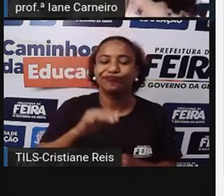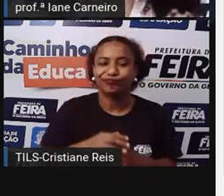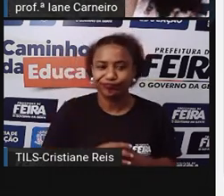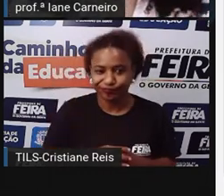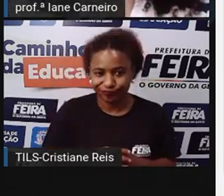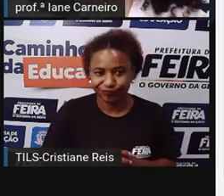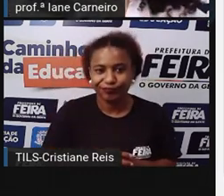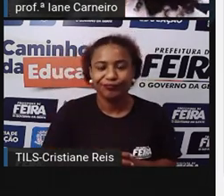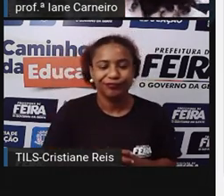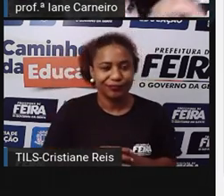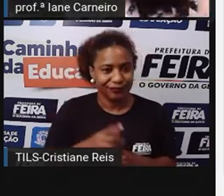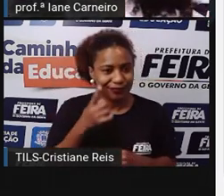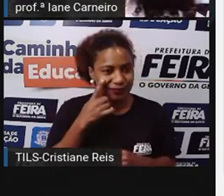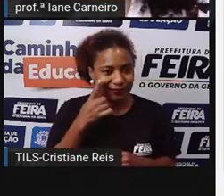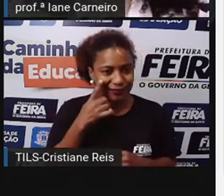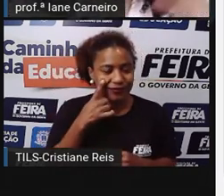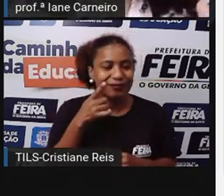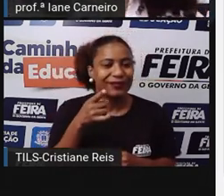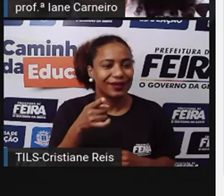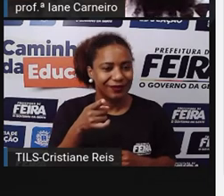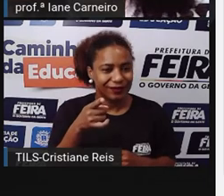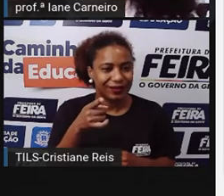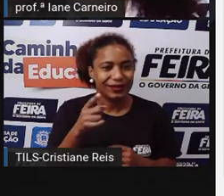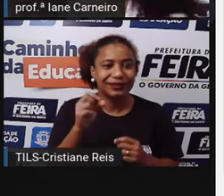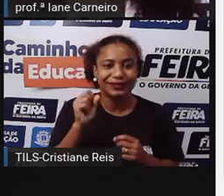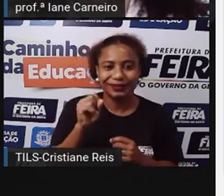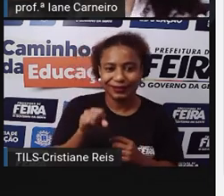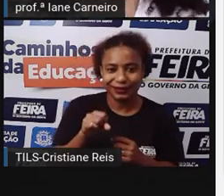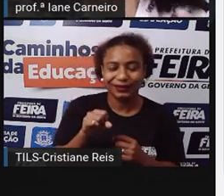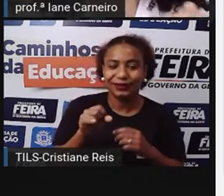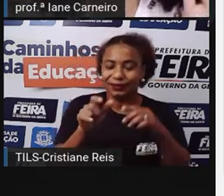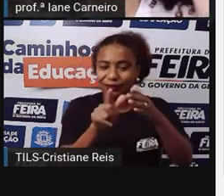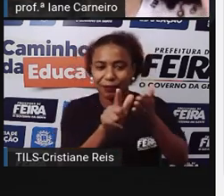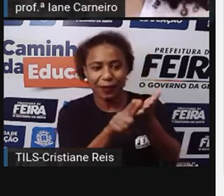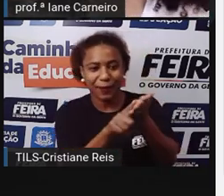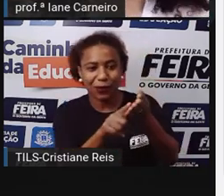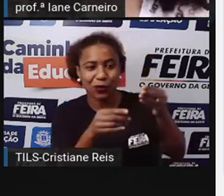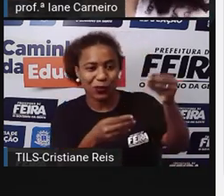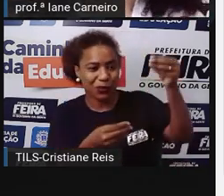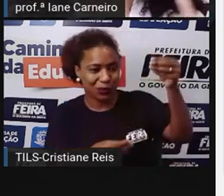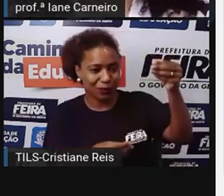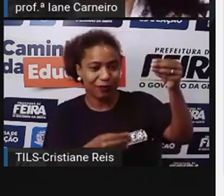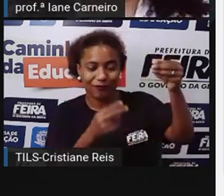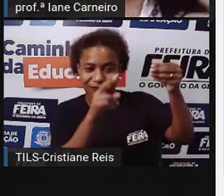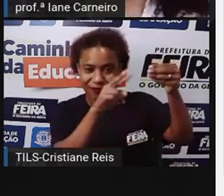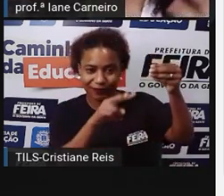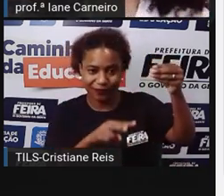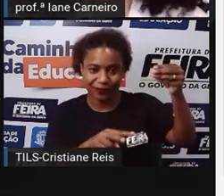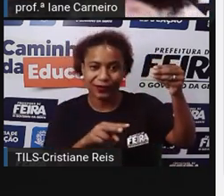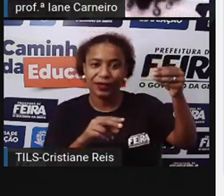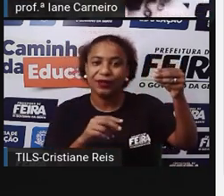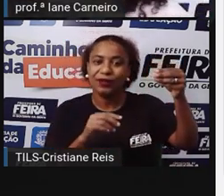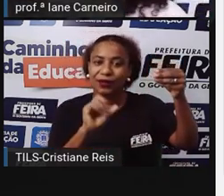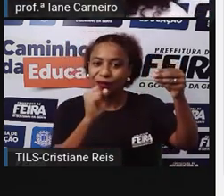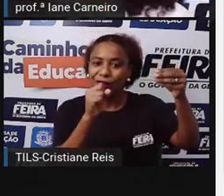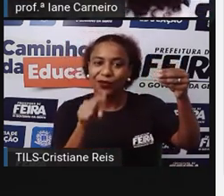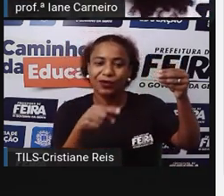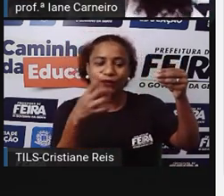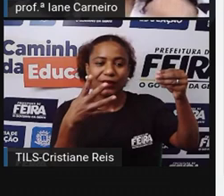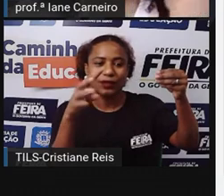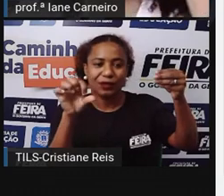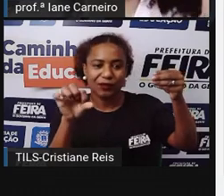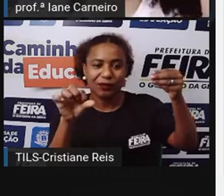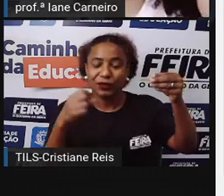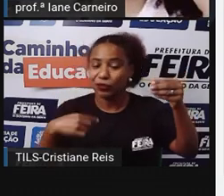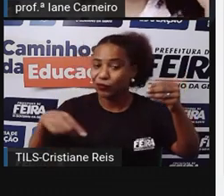lá Então se Alguém foi Você conseguiu O encarte De um supermercado Você coloca Ó pró Mas eu não vou Nesse supermercado